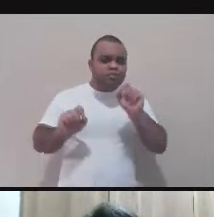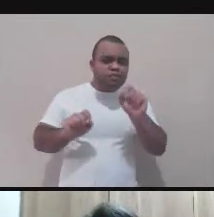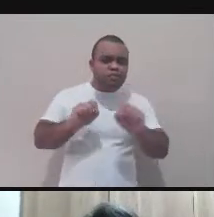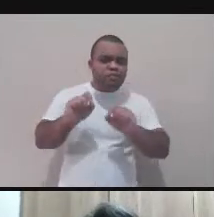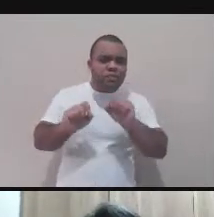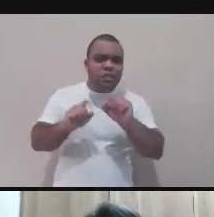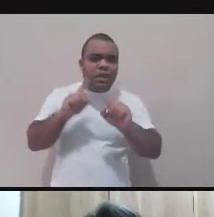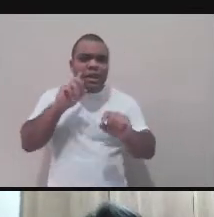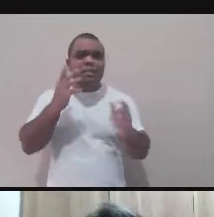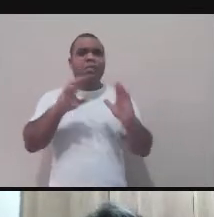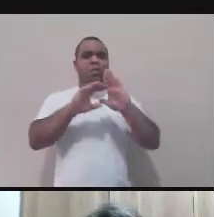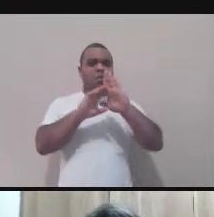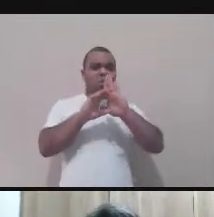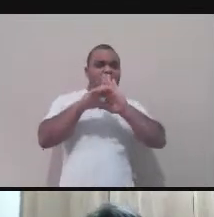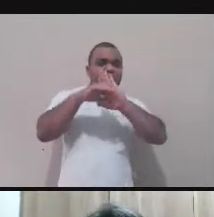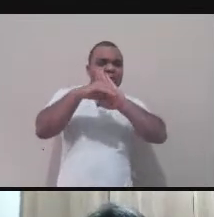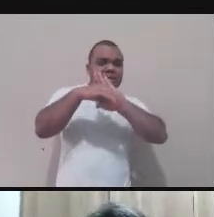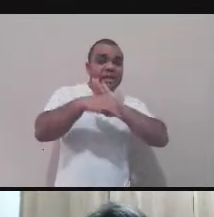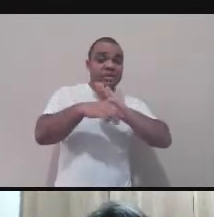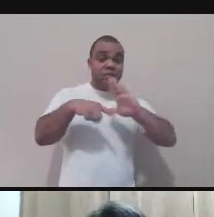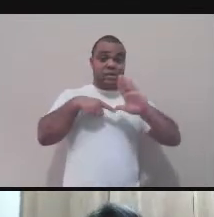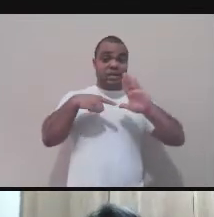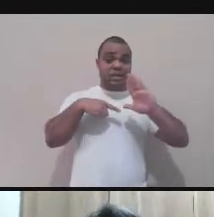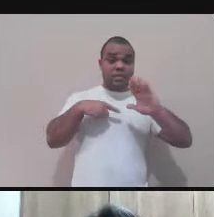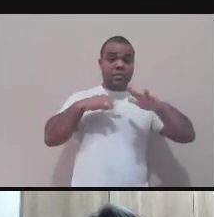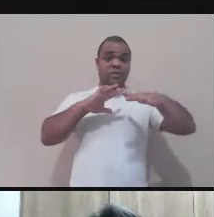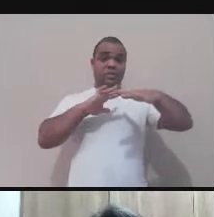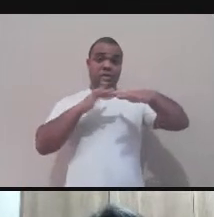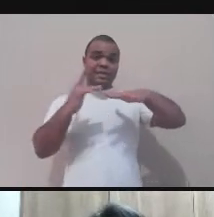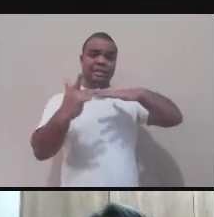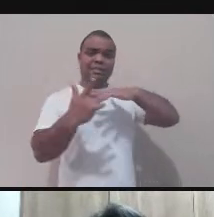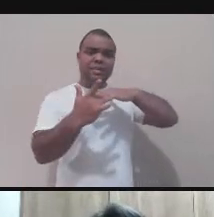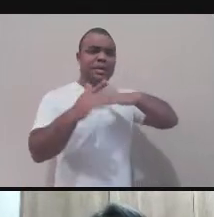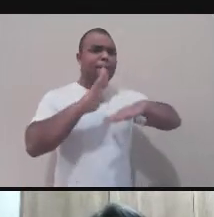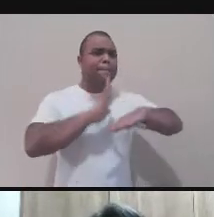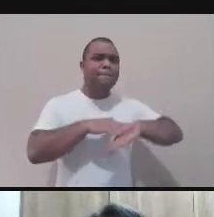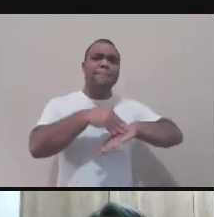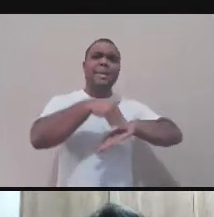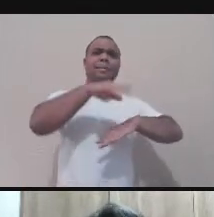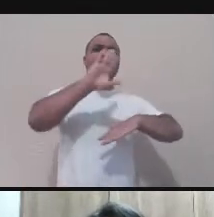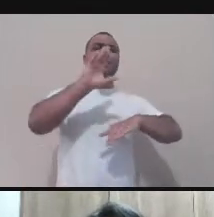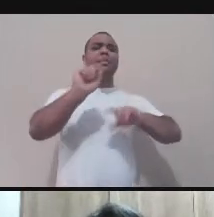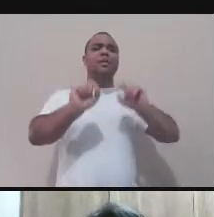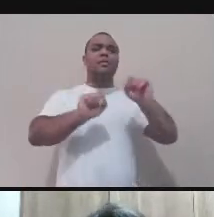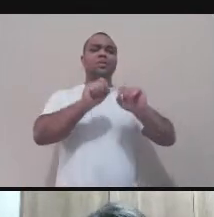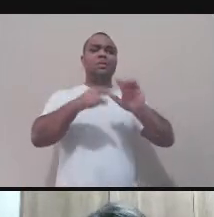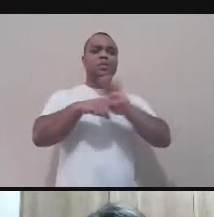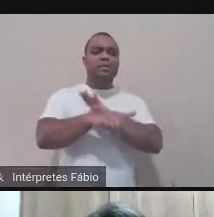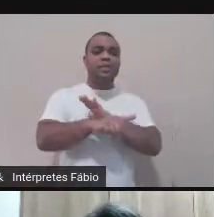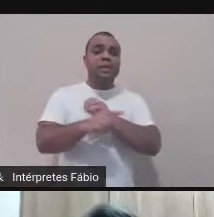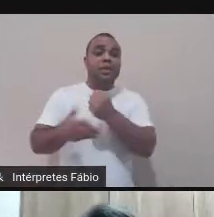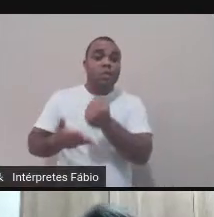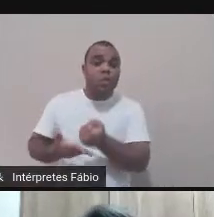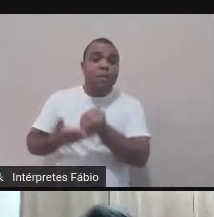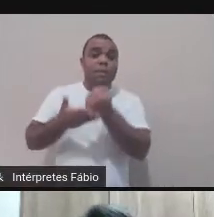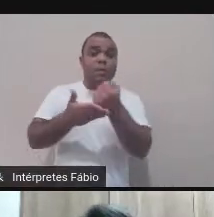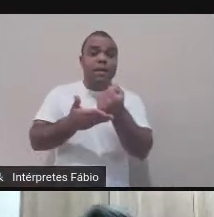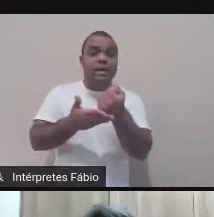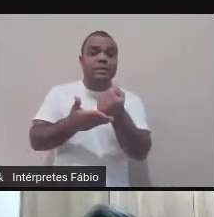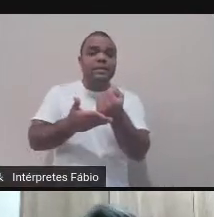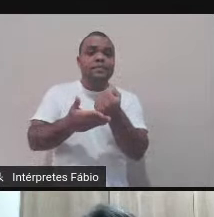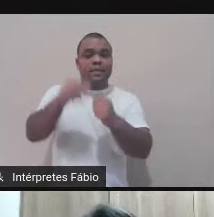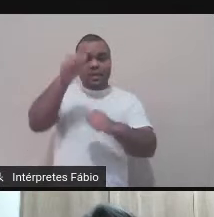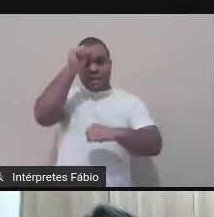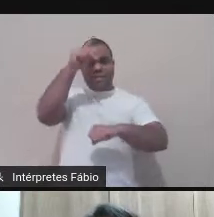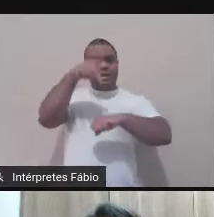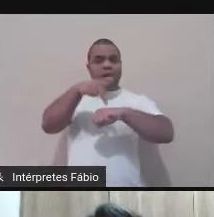abranger 13 esferas da comunicação conforme sugerido pelo teórico sueco Lars Ellestrom. Então, nós